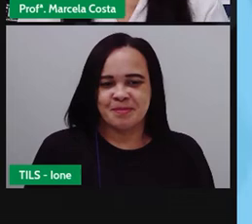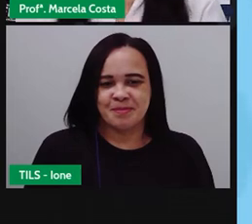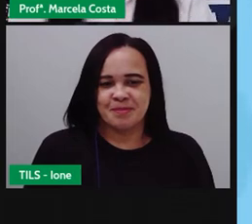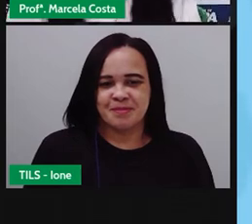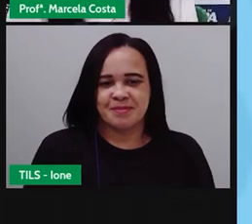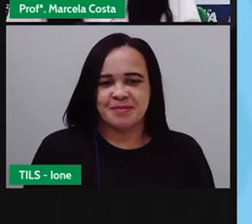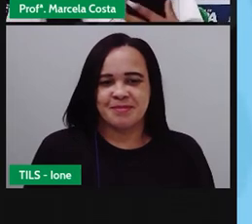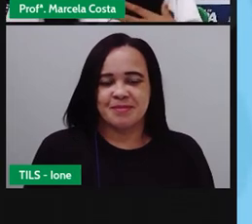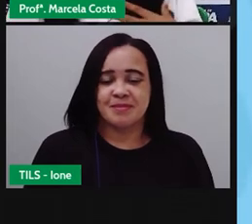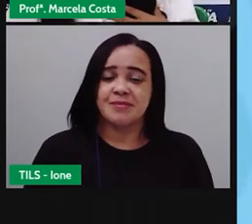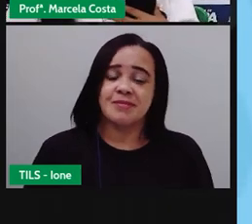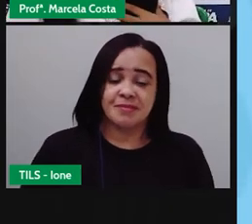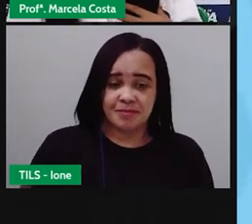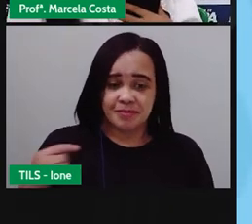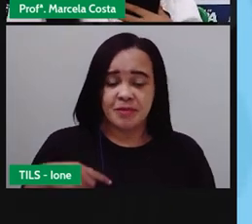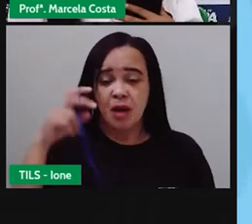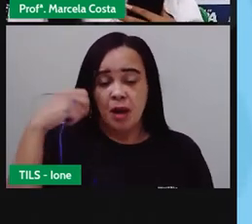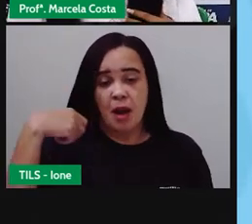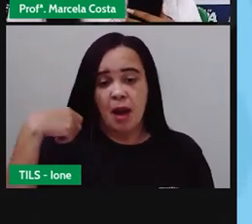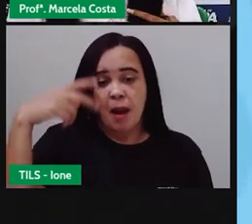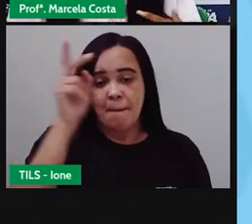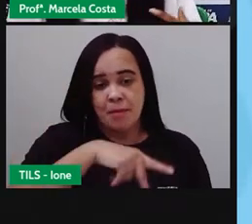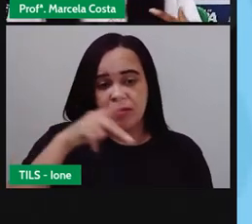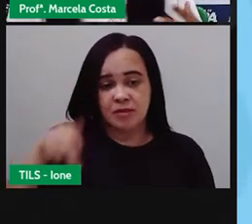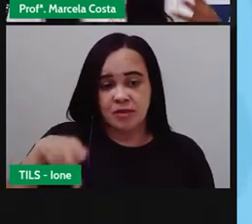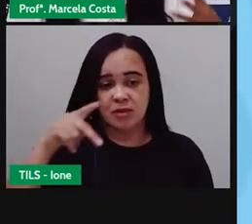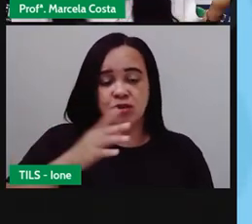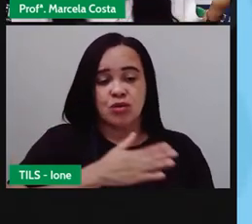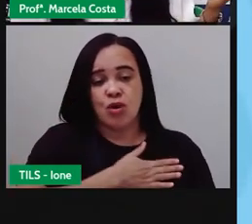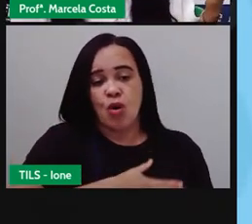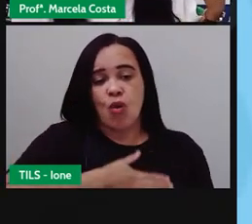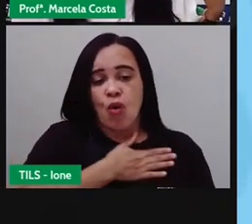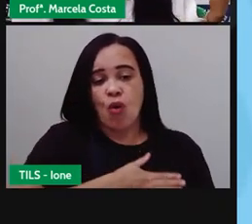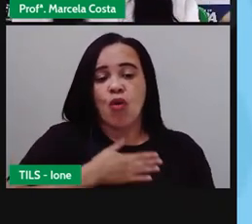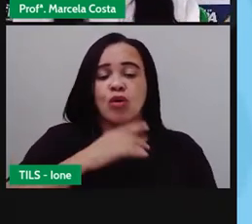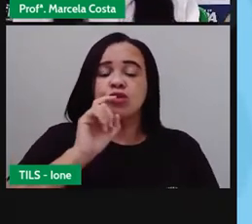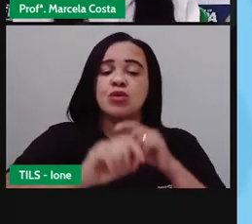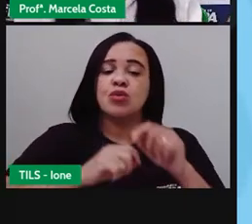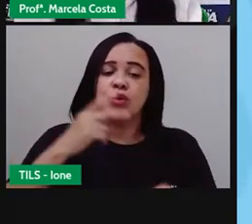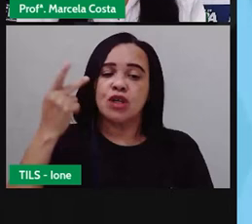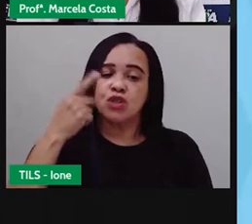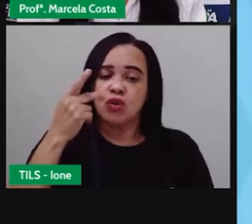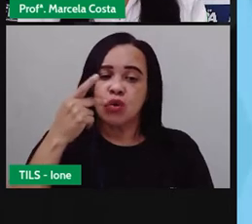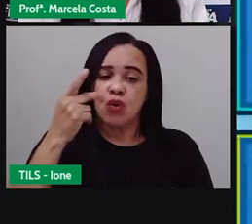eu por exemplo eu gosto muito de comer chocolate